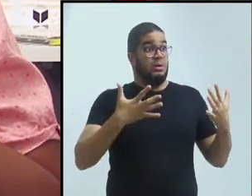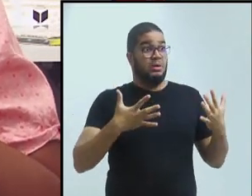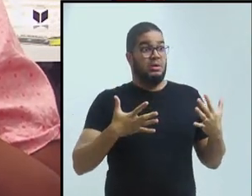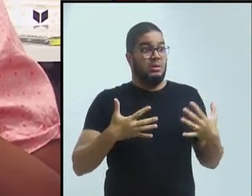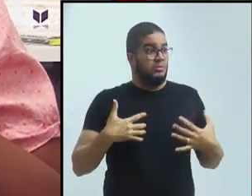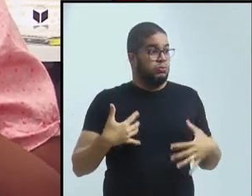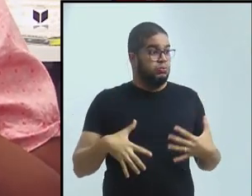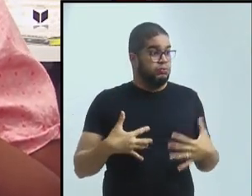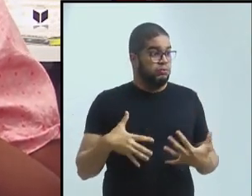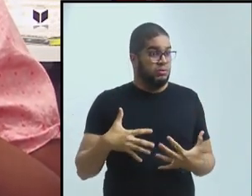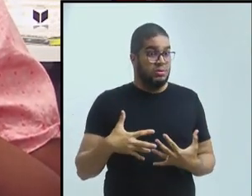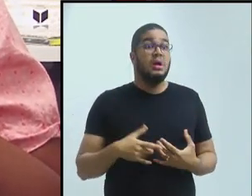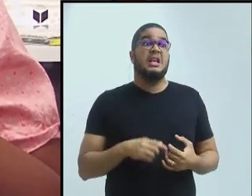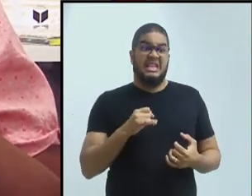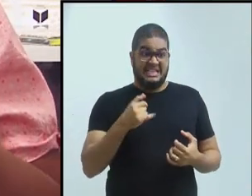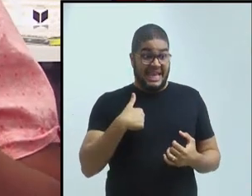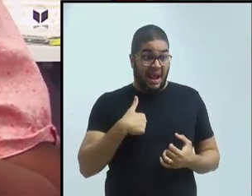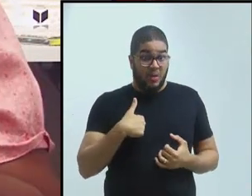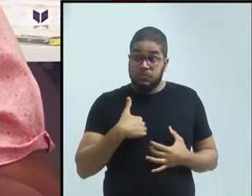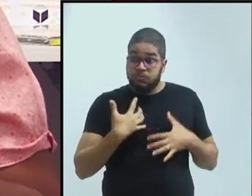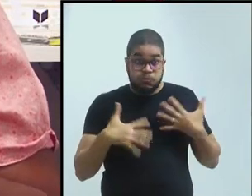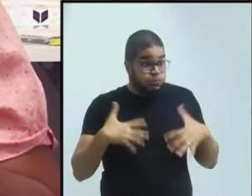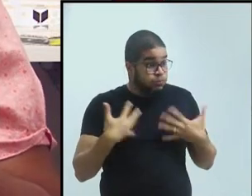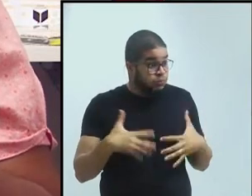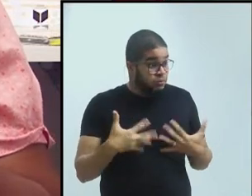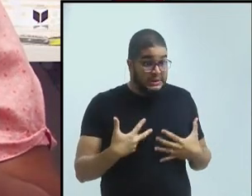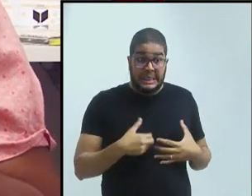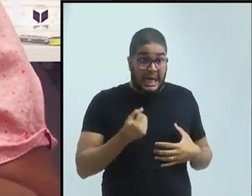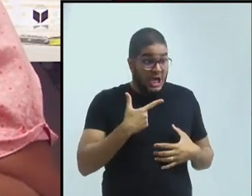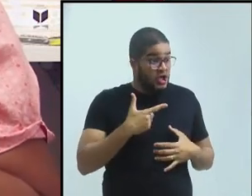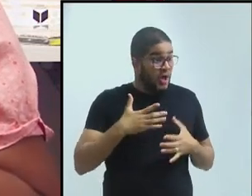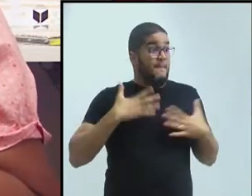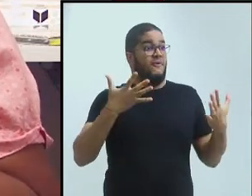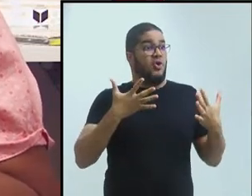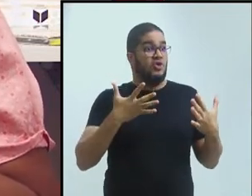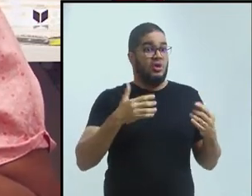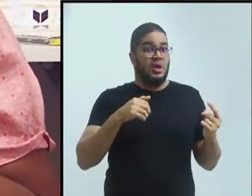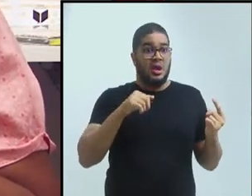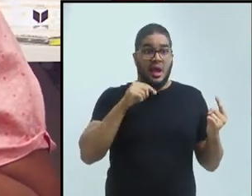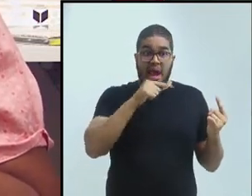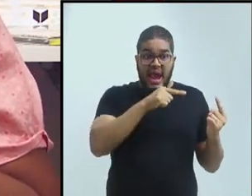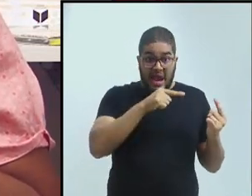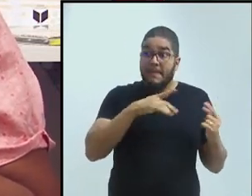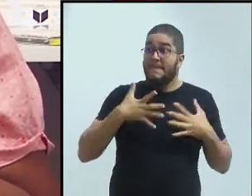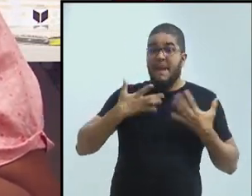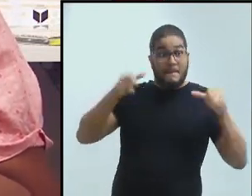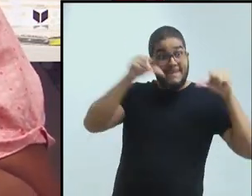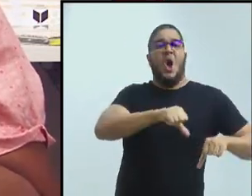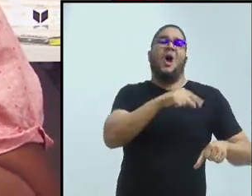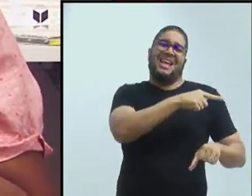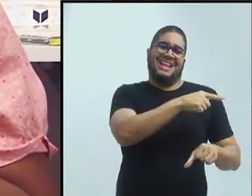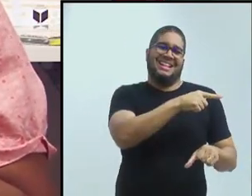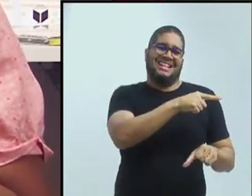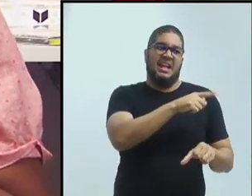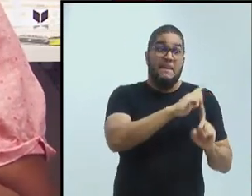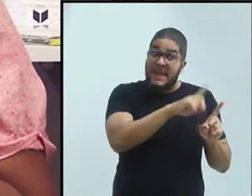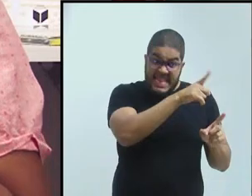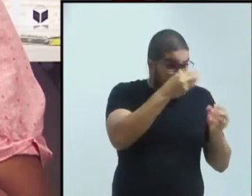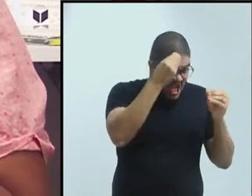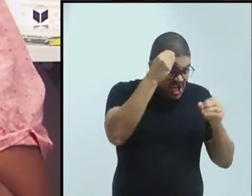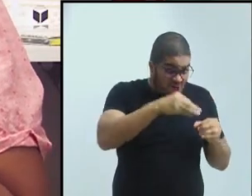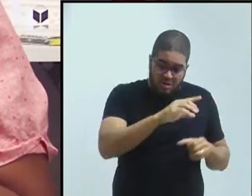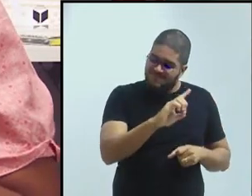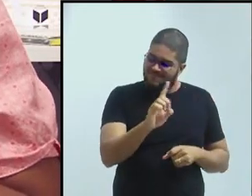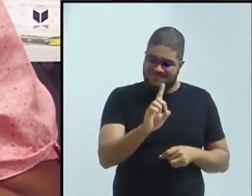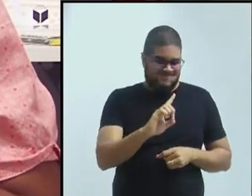ela, mas ela não caiu fora, e acho que poderia ter pedido para trocar o